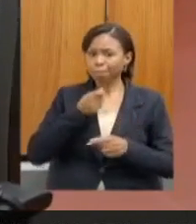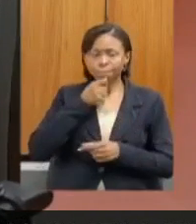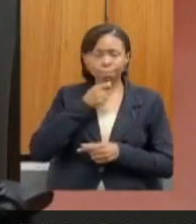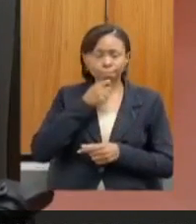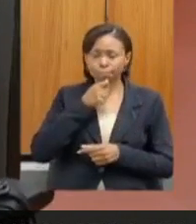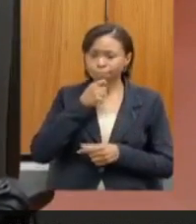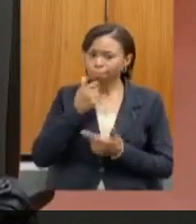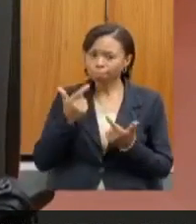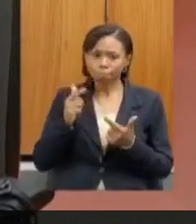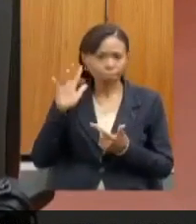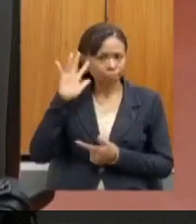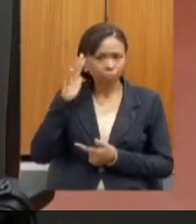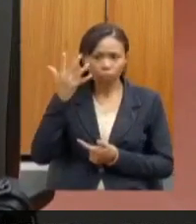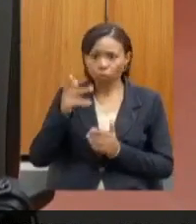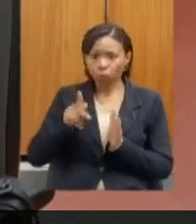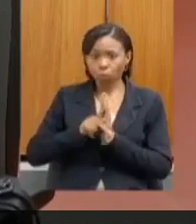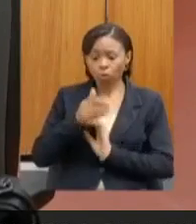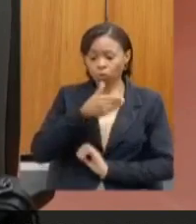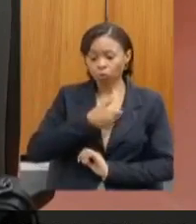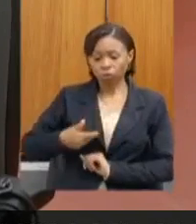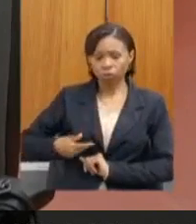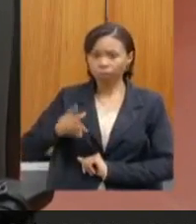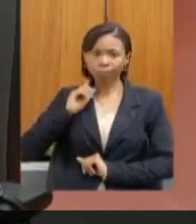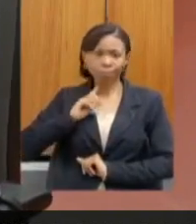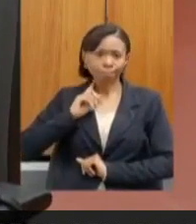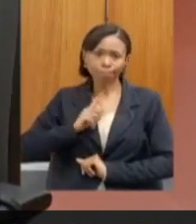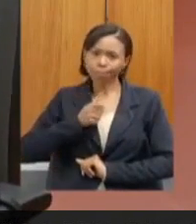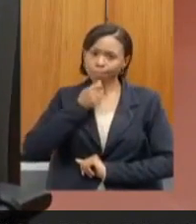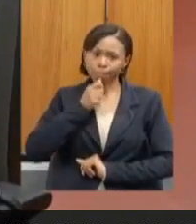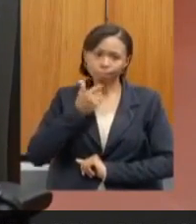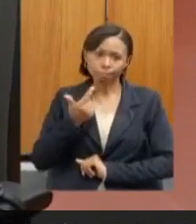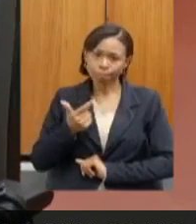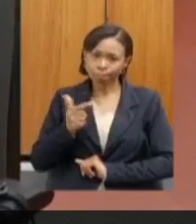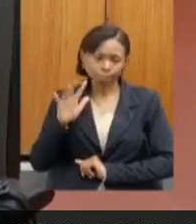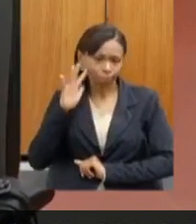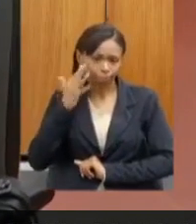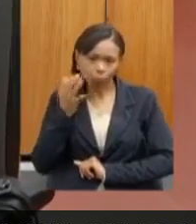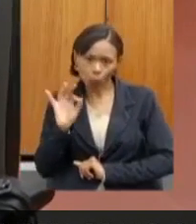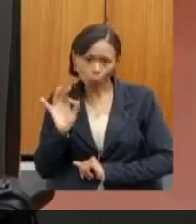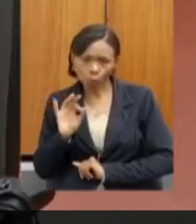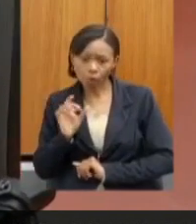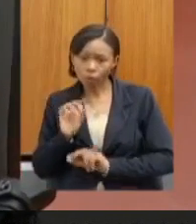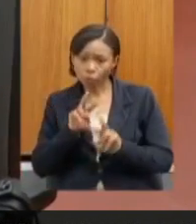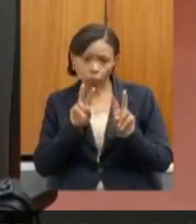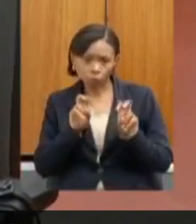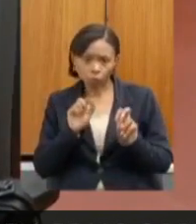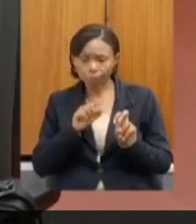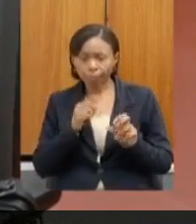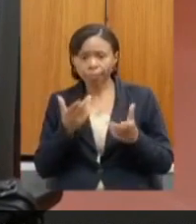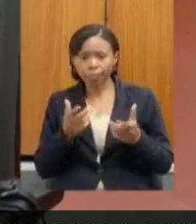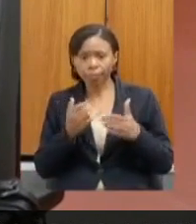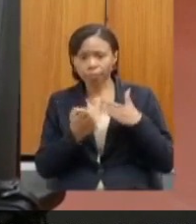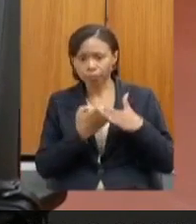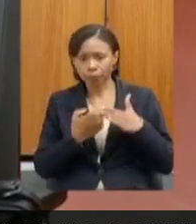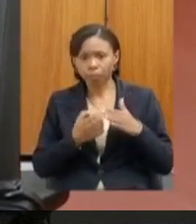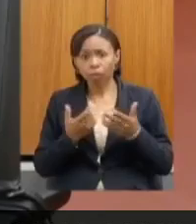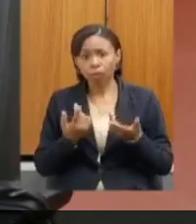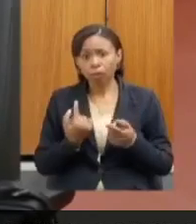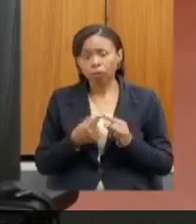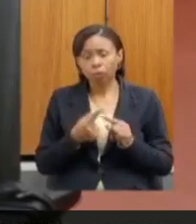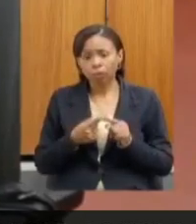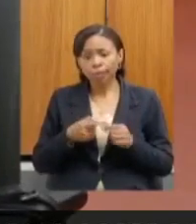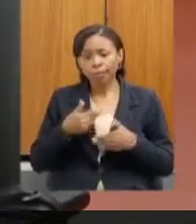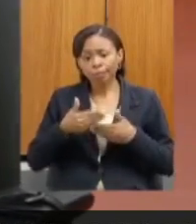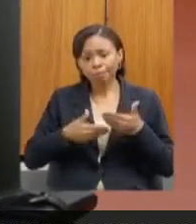do governo do Estado de Minas Gerais e nossa sobre esse empreendimento a partir do momento que há um